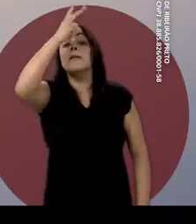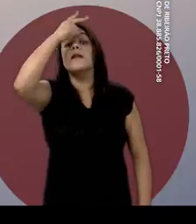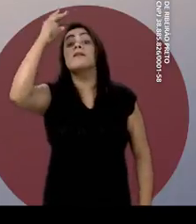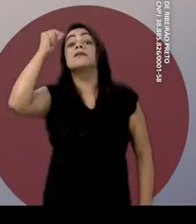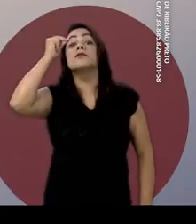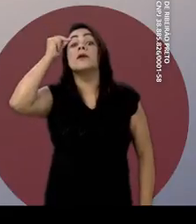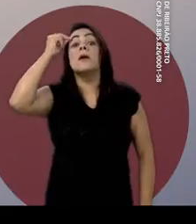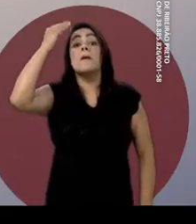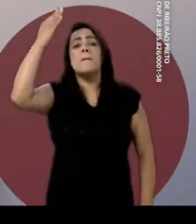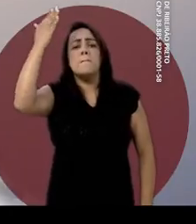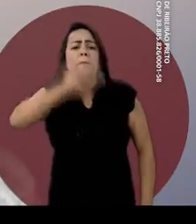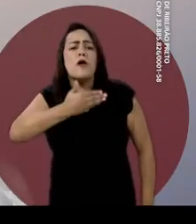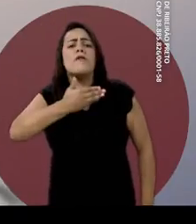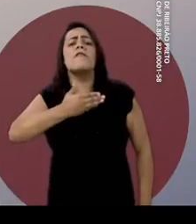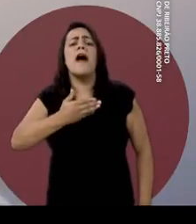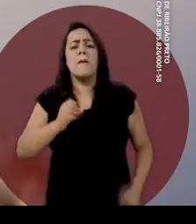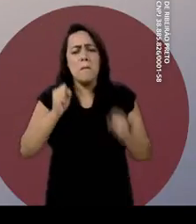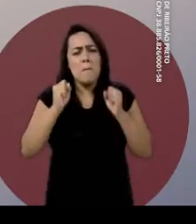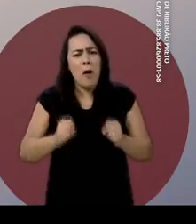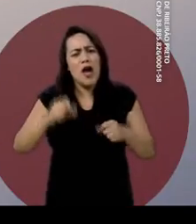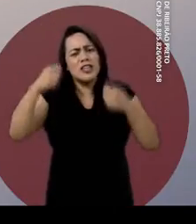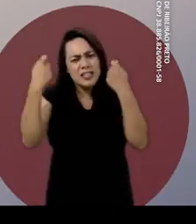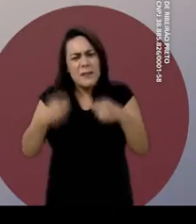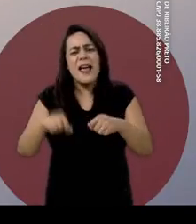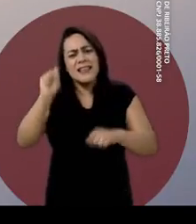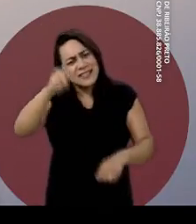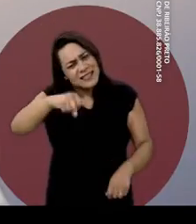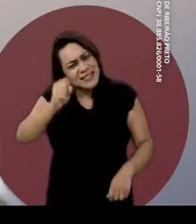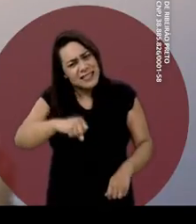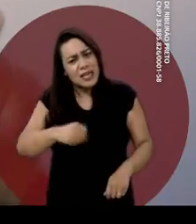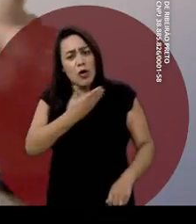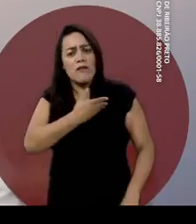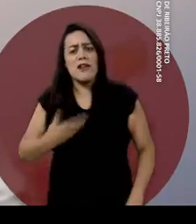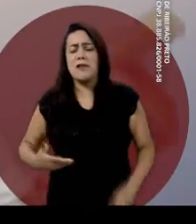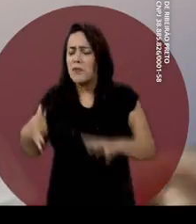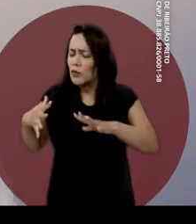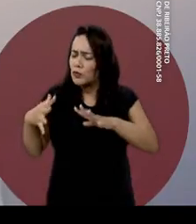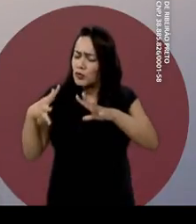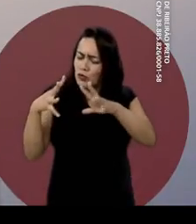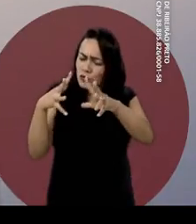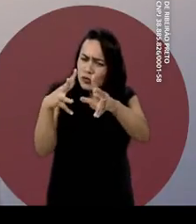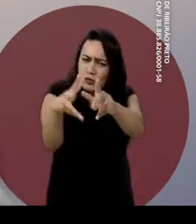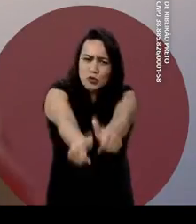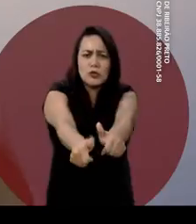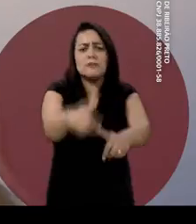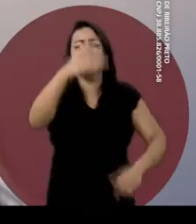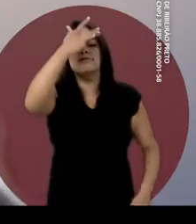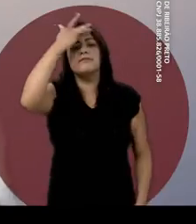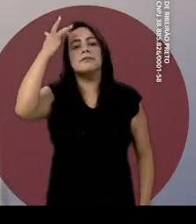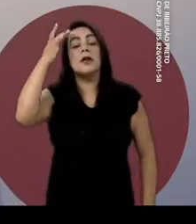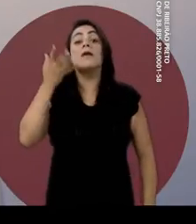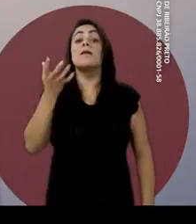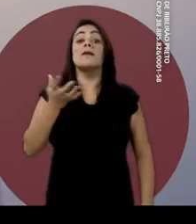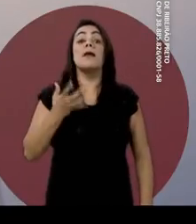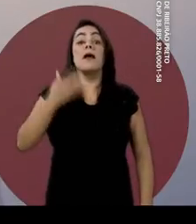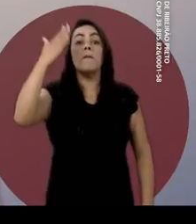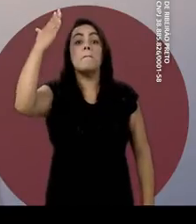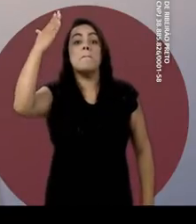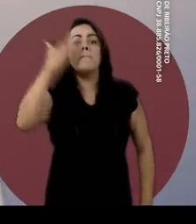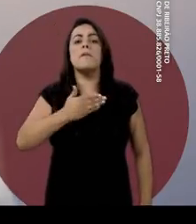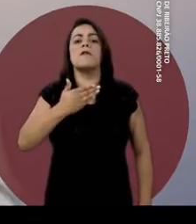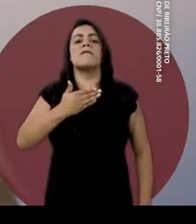provar que é possível governar para todos e todas, sobretudo para os mais vulneráveis. Quero sim